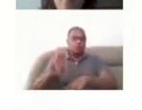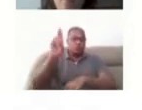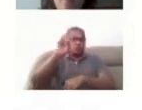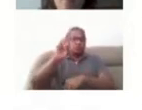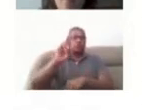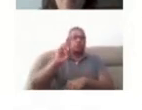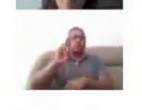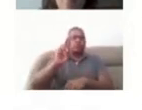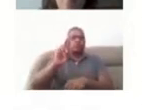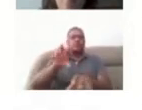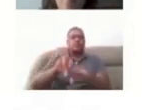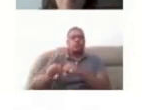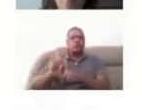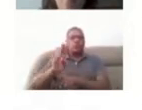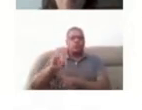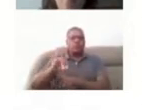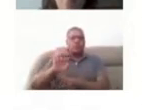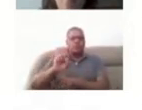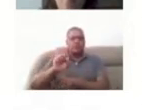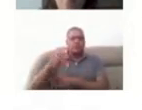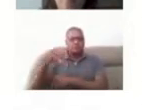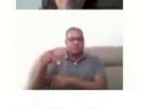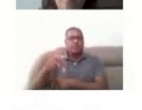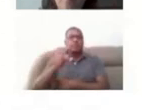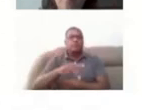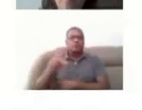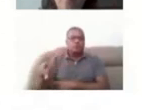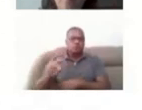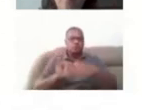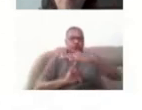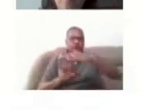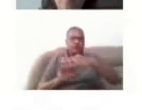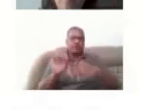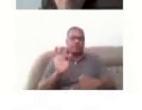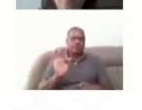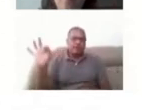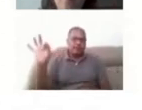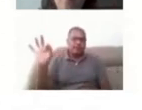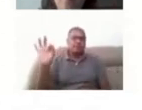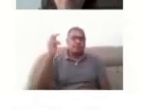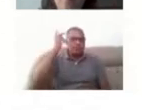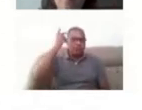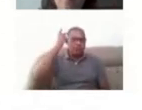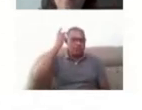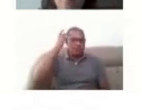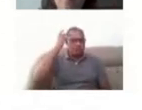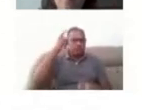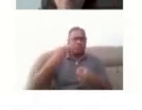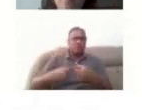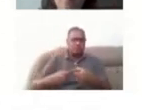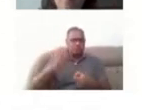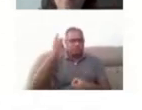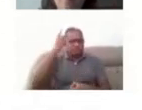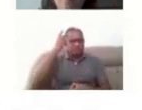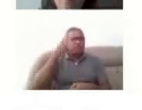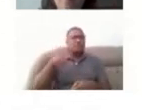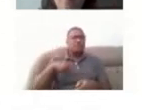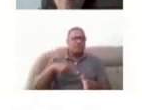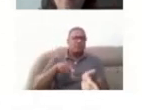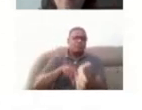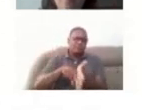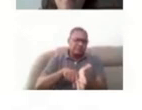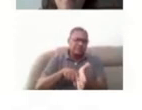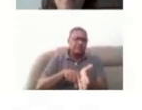Marília, professora do Instituto Federal de São Paulo, Campus Itacoaquexetuba. Tem pesquisas, artigos e livros